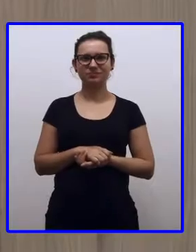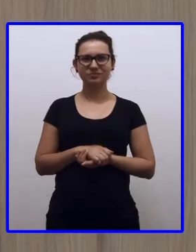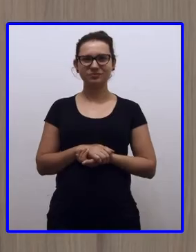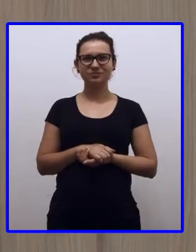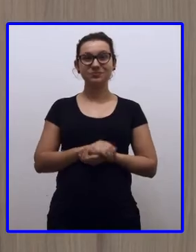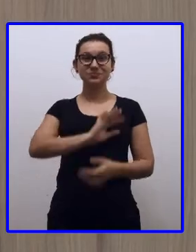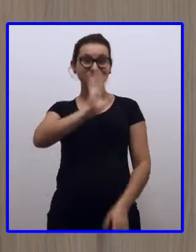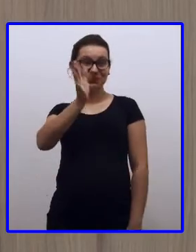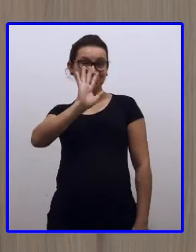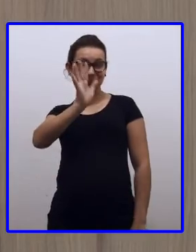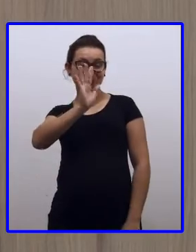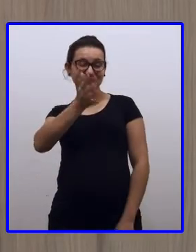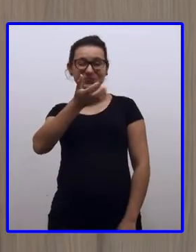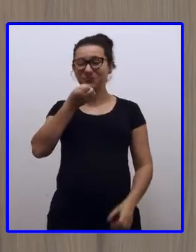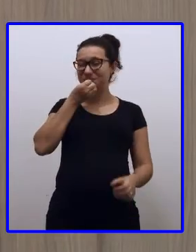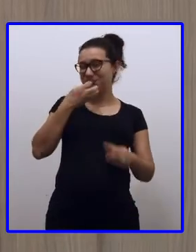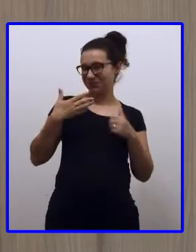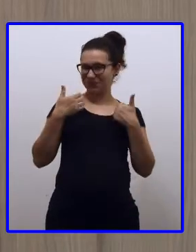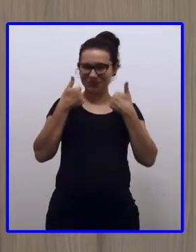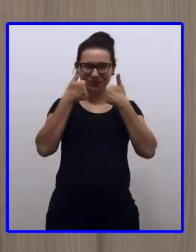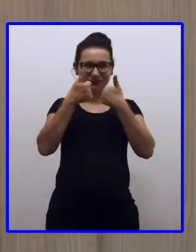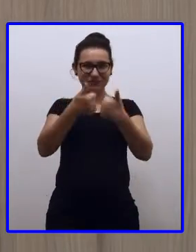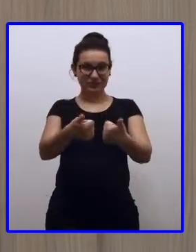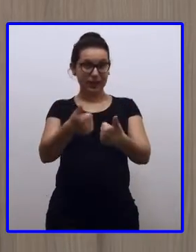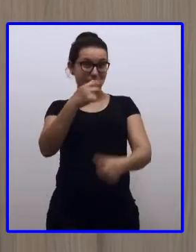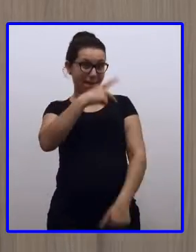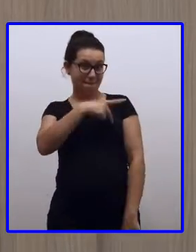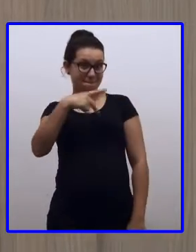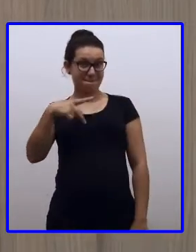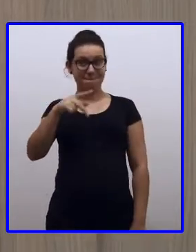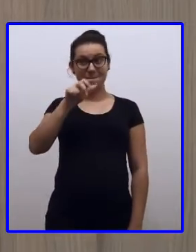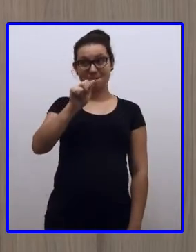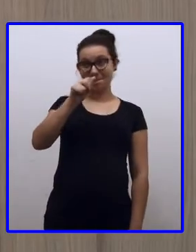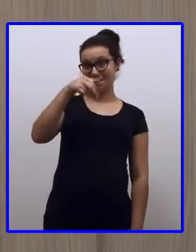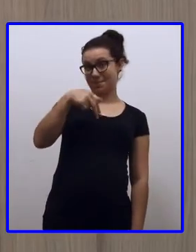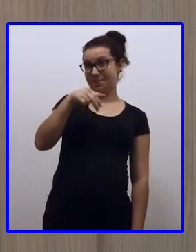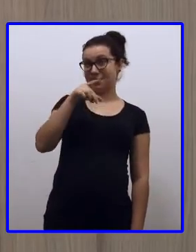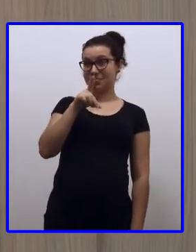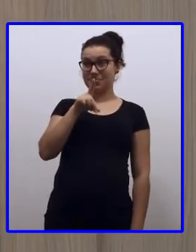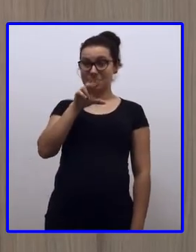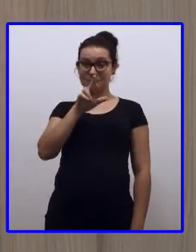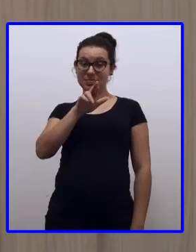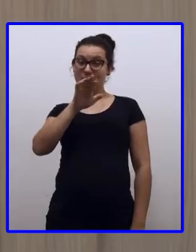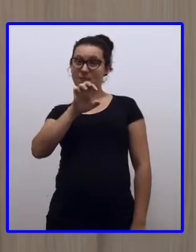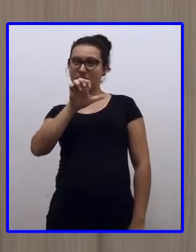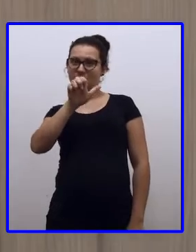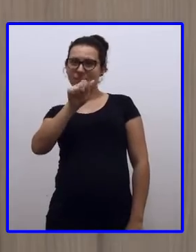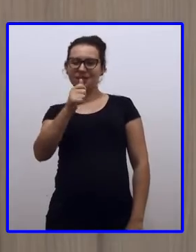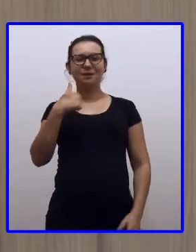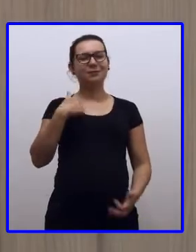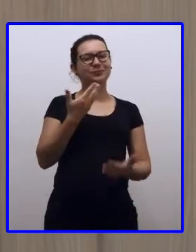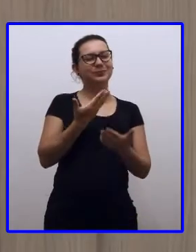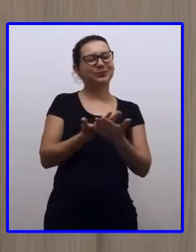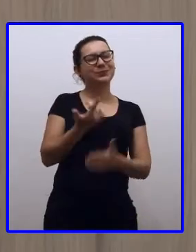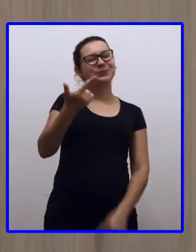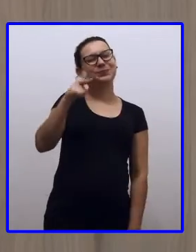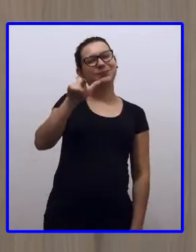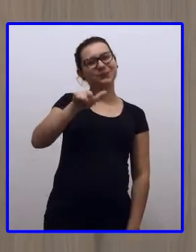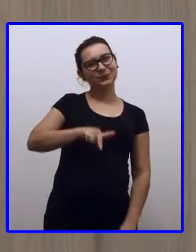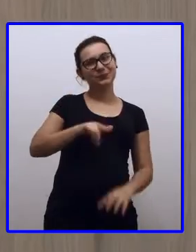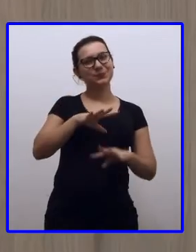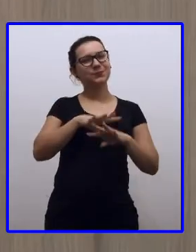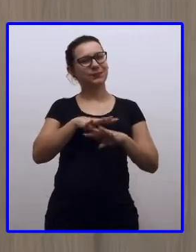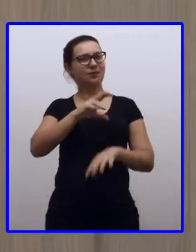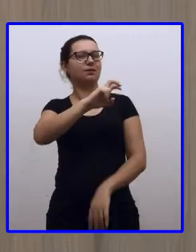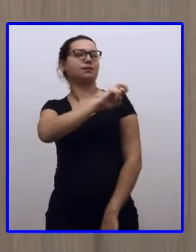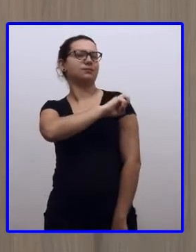Oi, meus queridos, tudo bem? Eu me chamo Andréa Armênio e voltei pra mais uma aula de matemática dos quintos